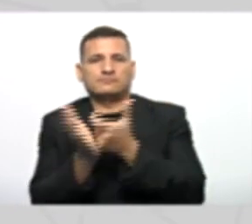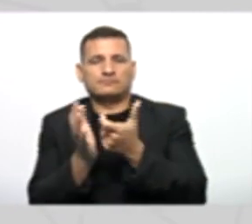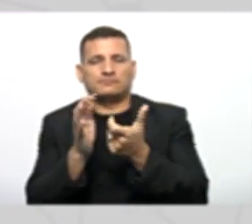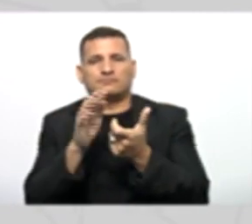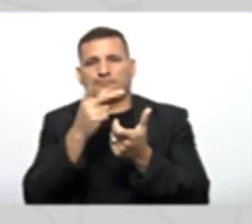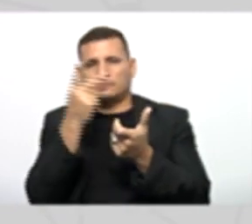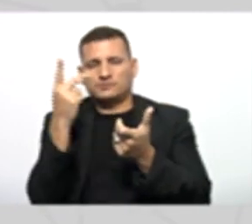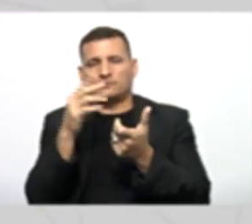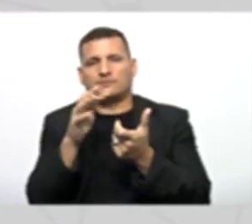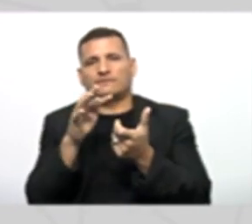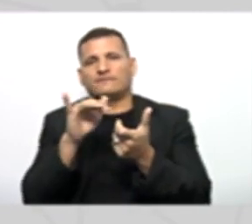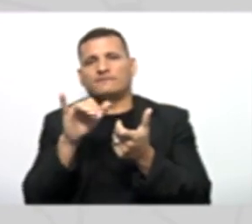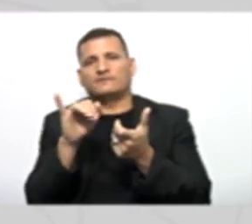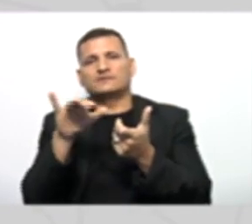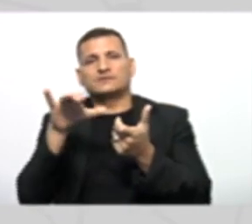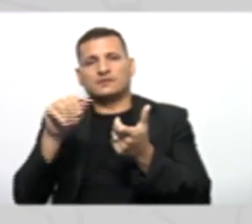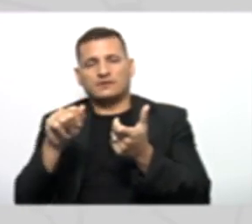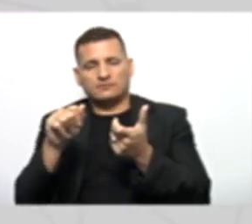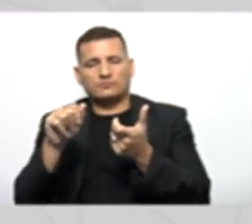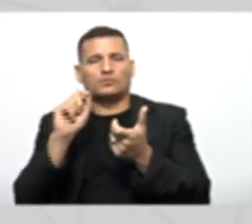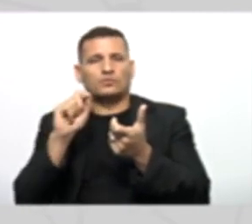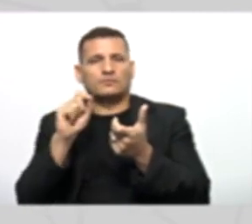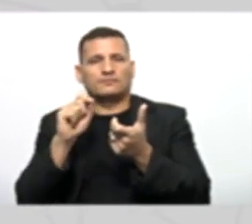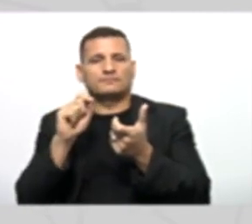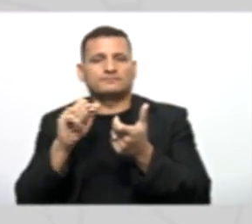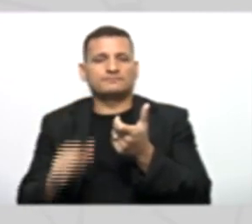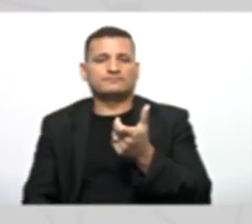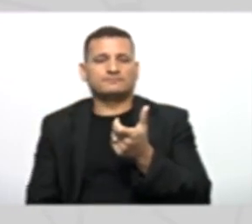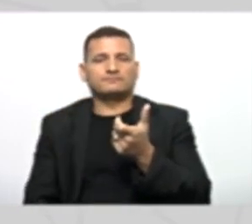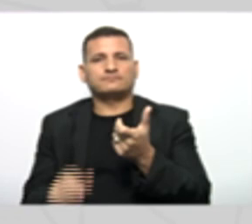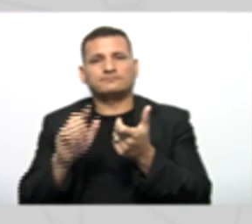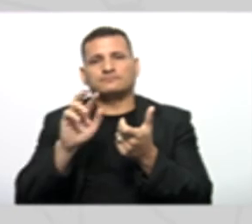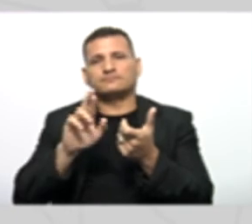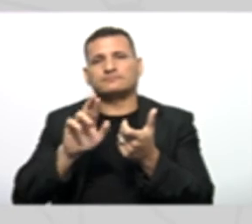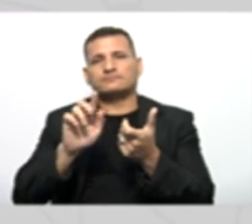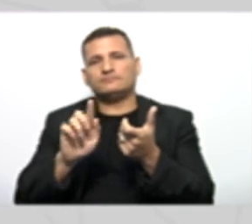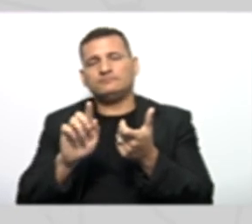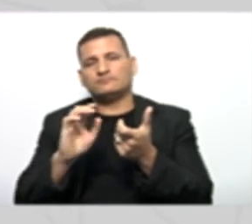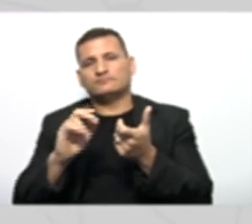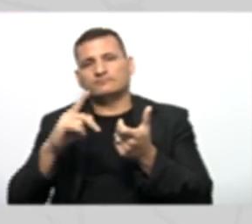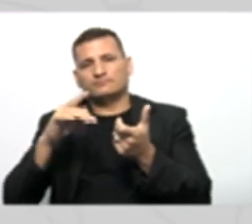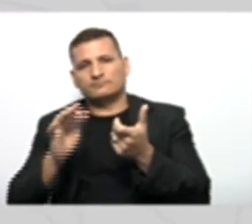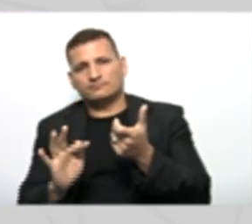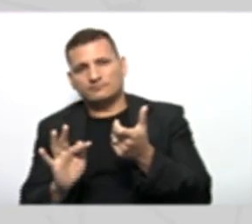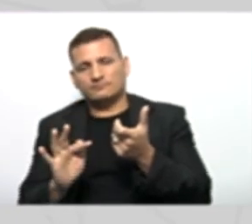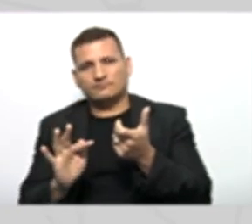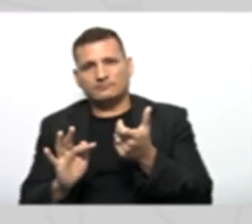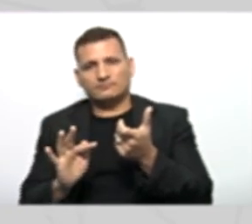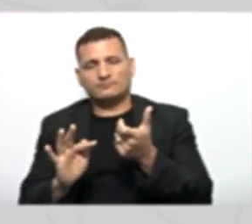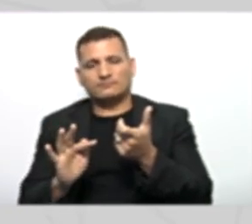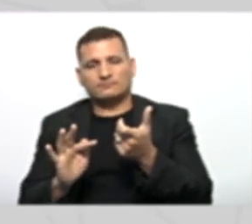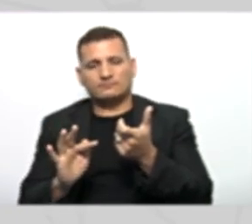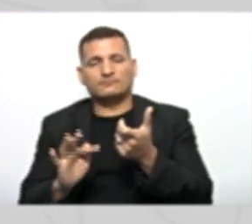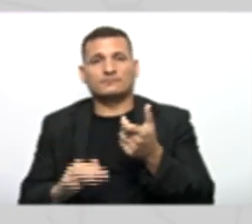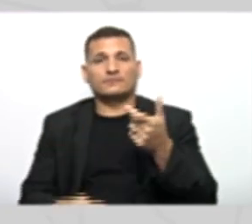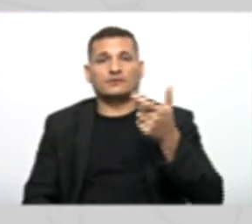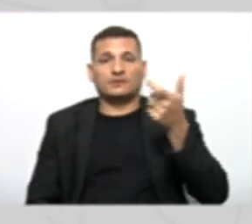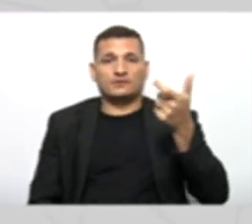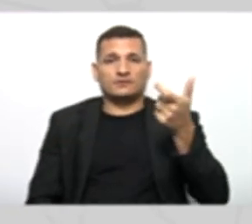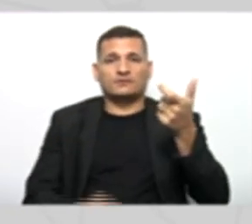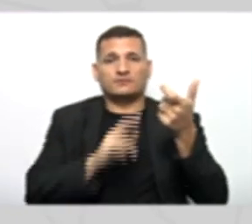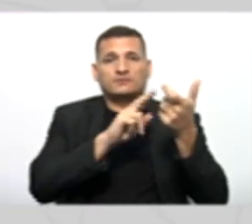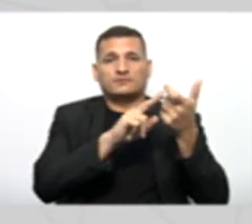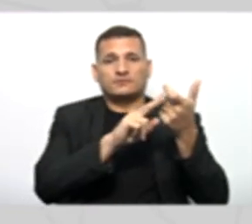Que possua Os atributos Identificadores De uma pessoa Física RG CPF E que herde Da classe pessoa Seus